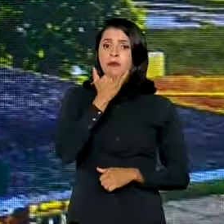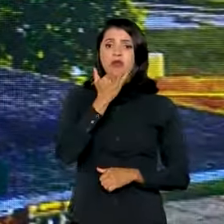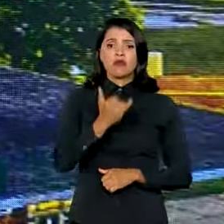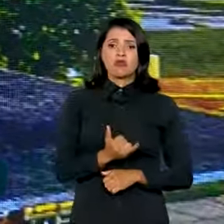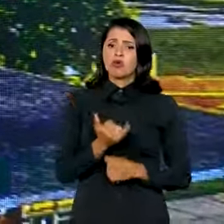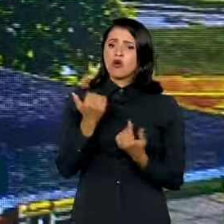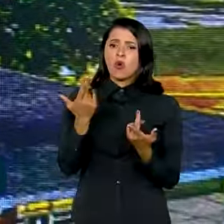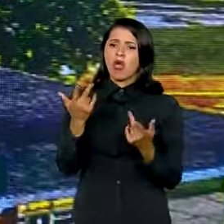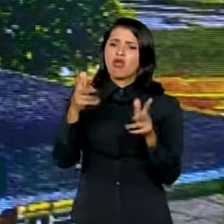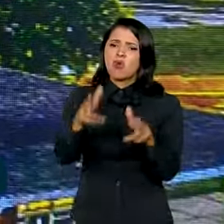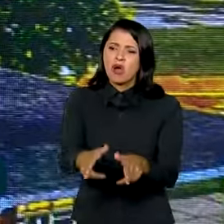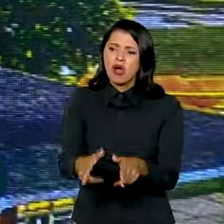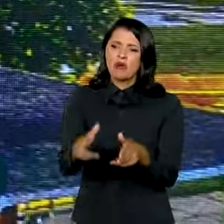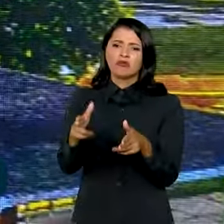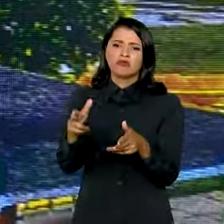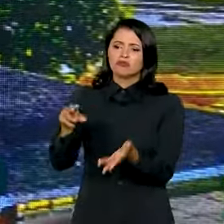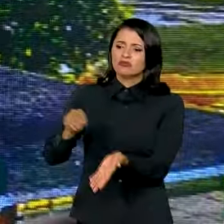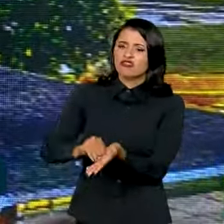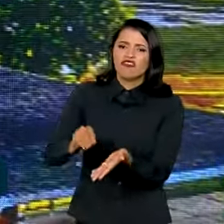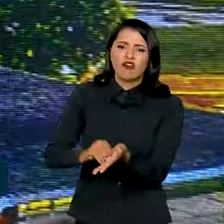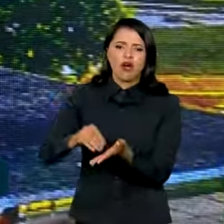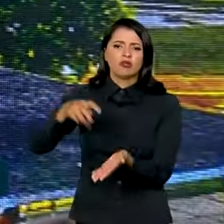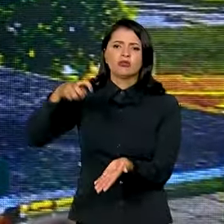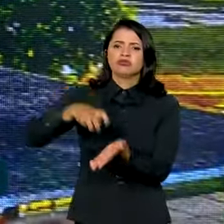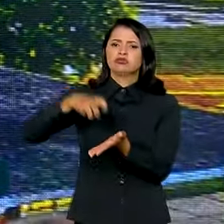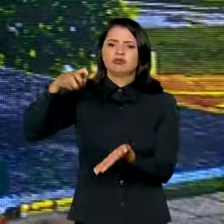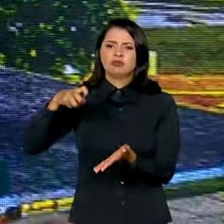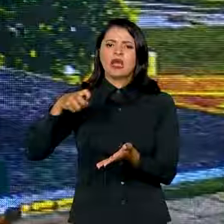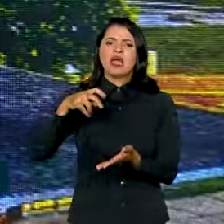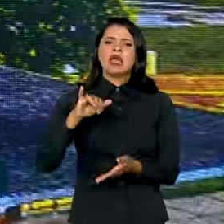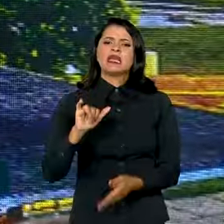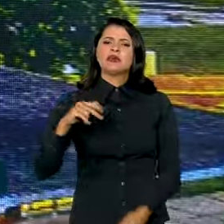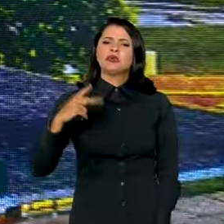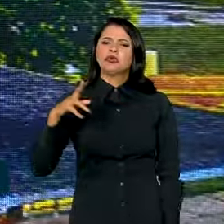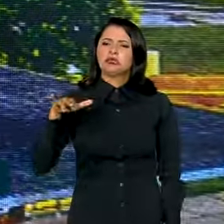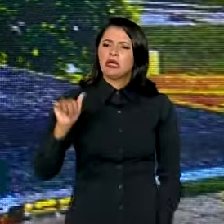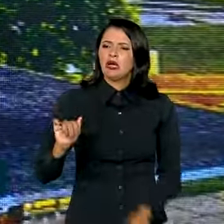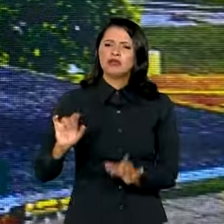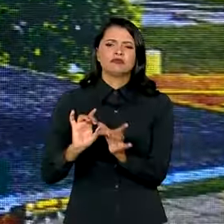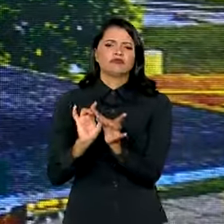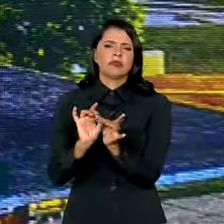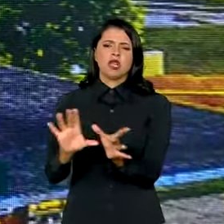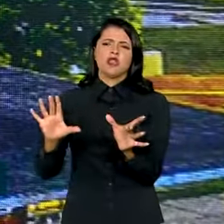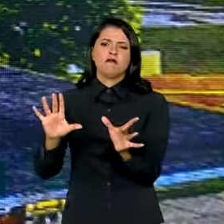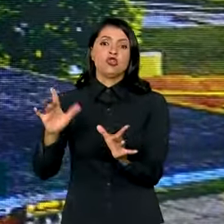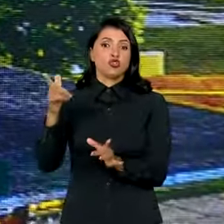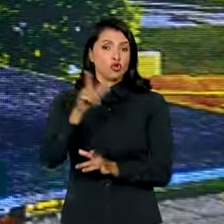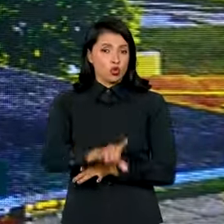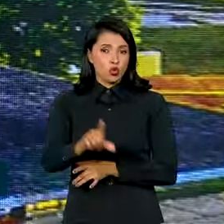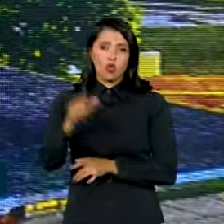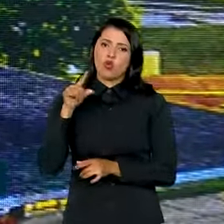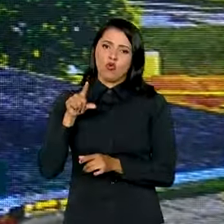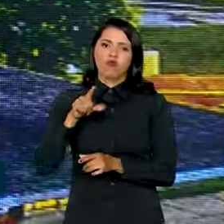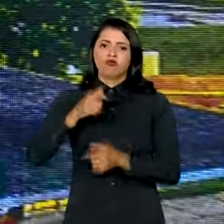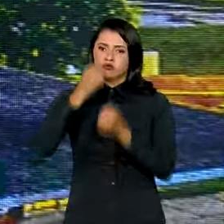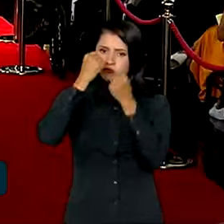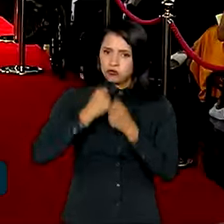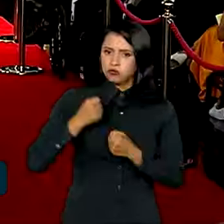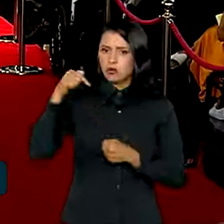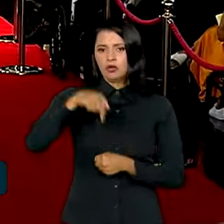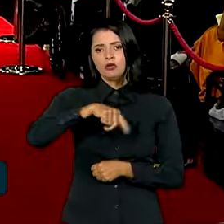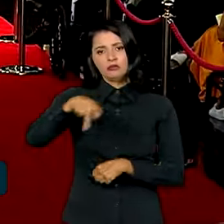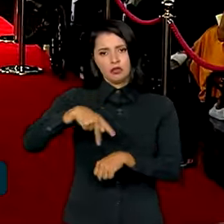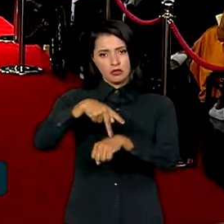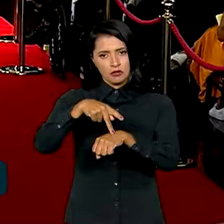impunidade e a impunidade como salvo conduto para os novos atos terroristas no nosso país.